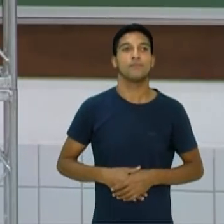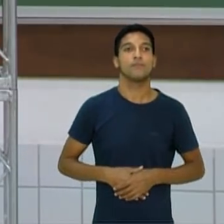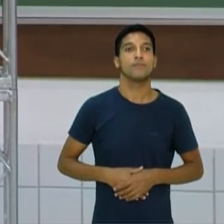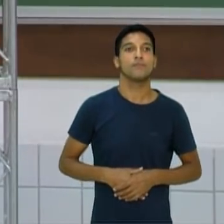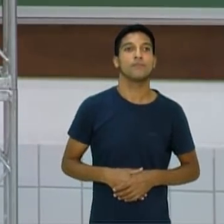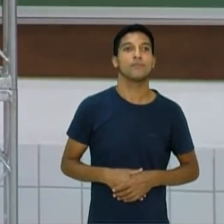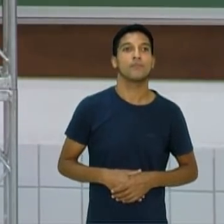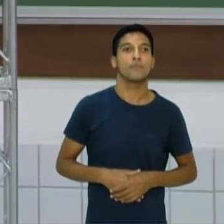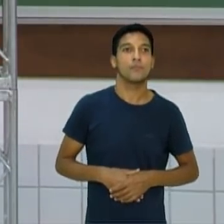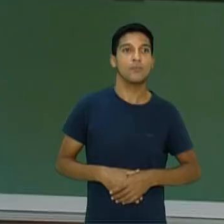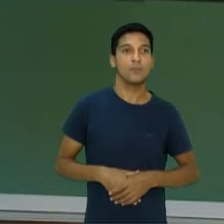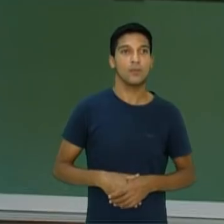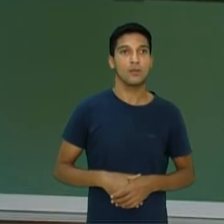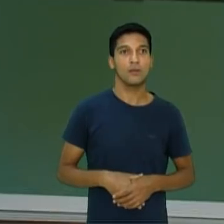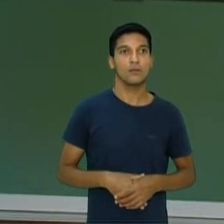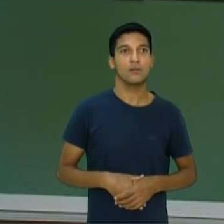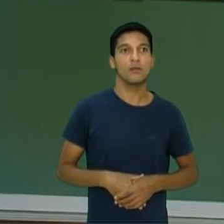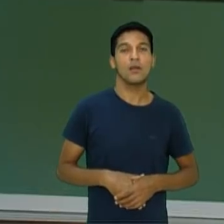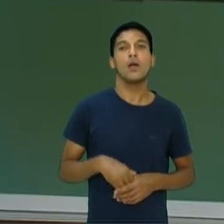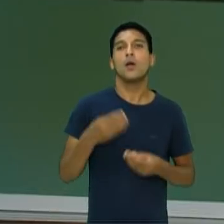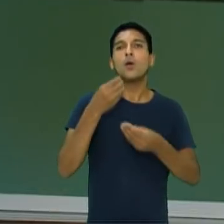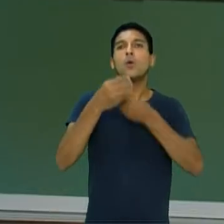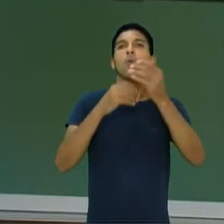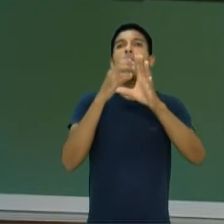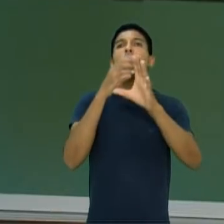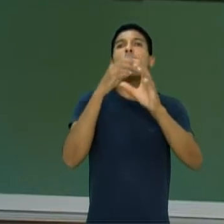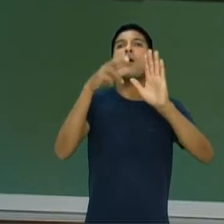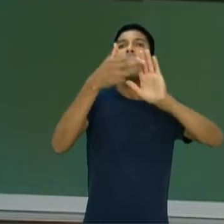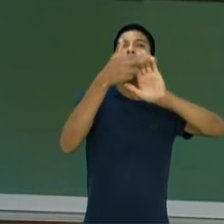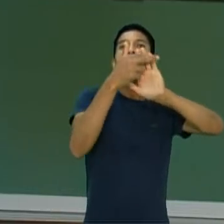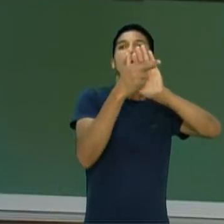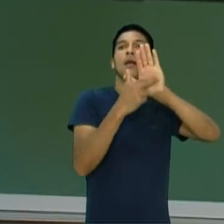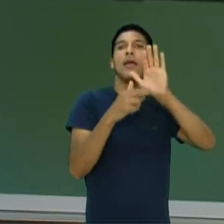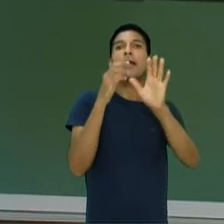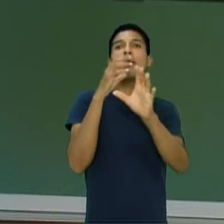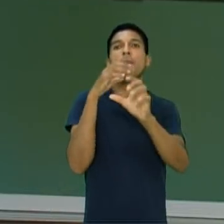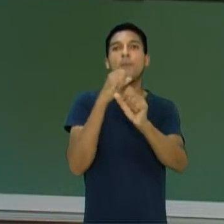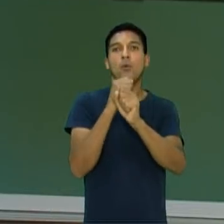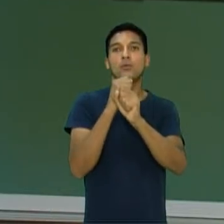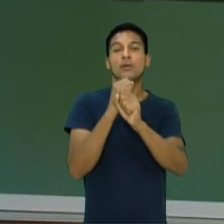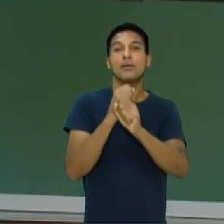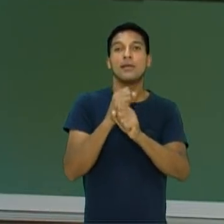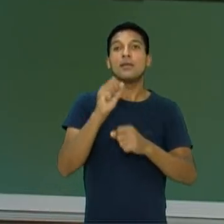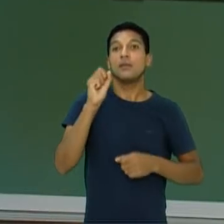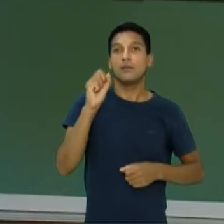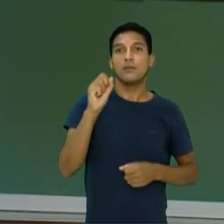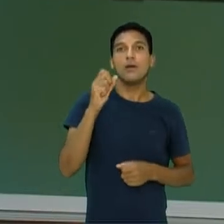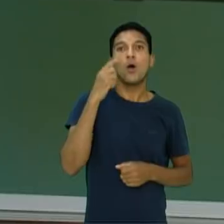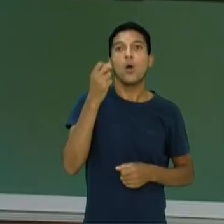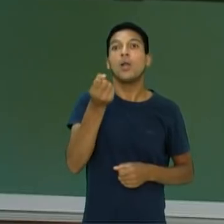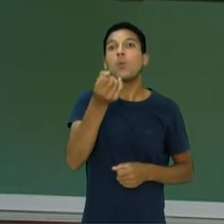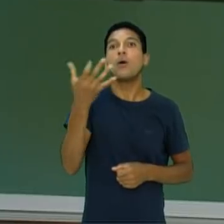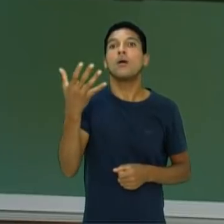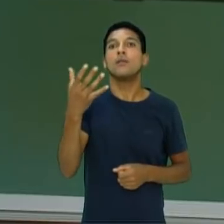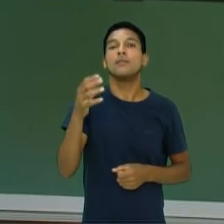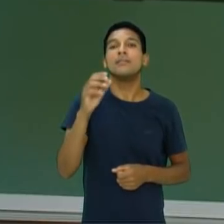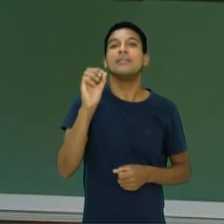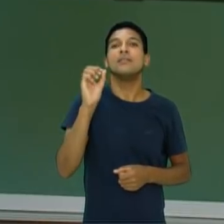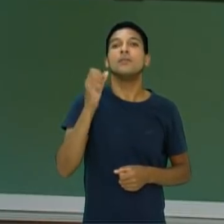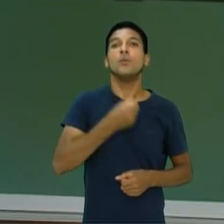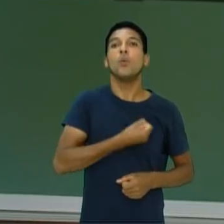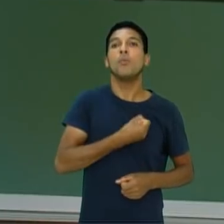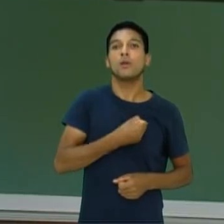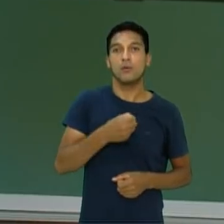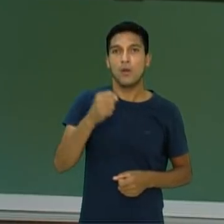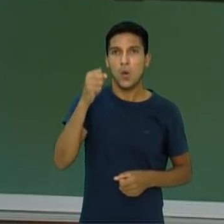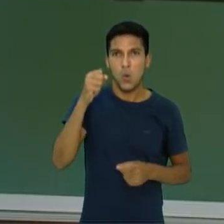luta. Valem pontos, olha só. Número de golpes que atingiram o adversário. Domínio